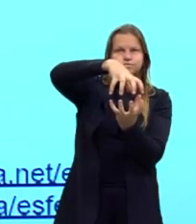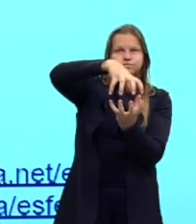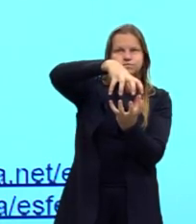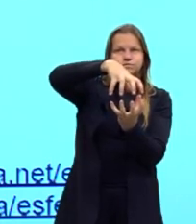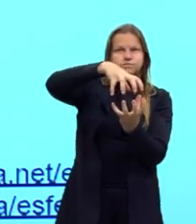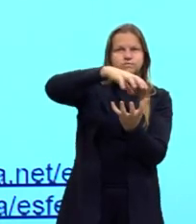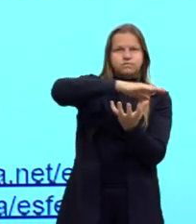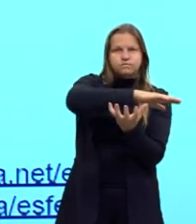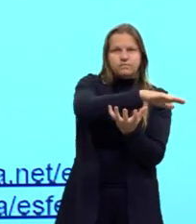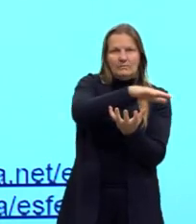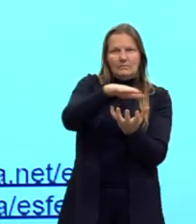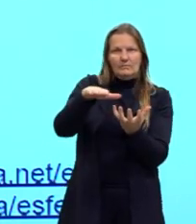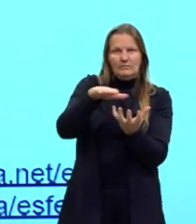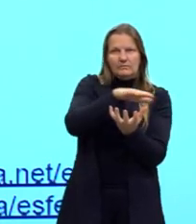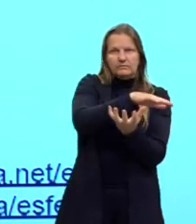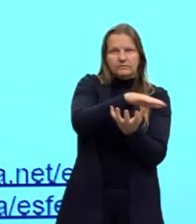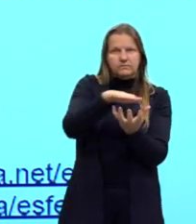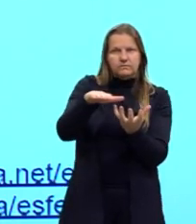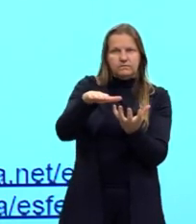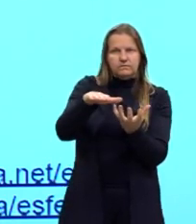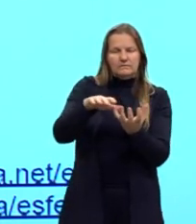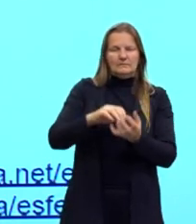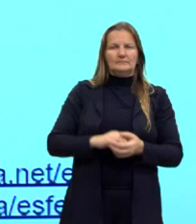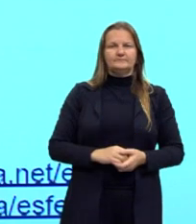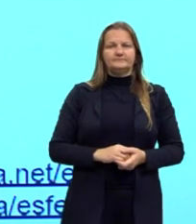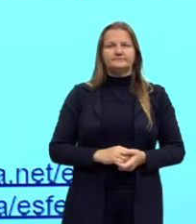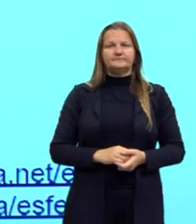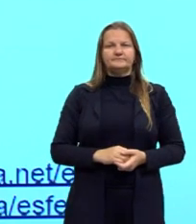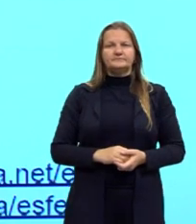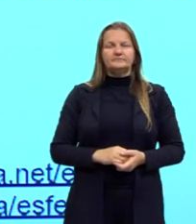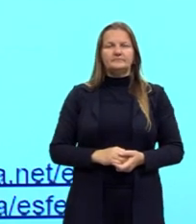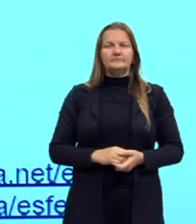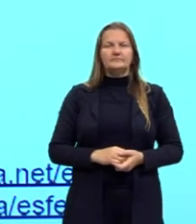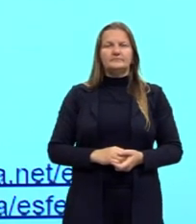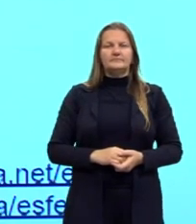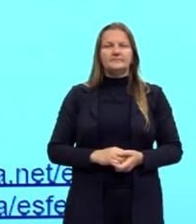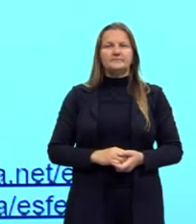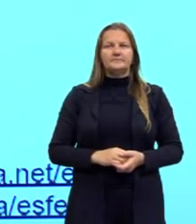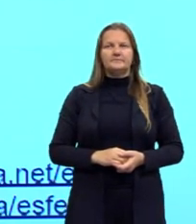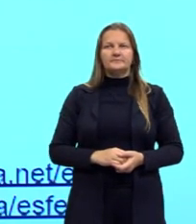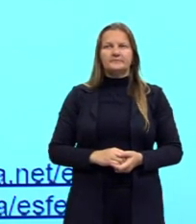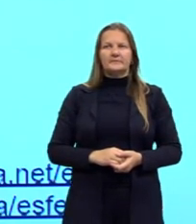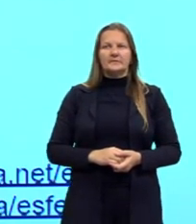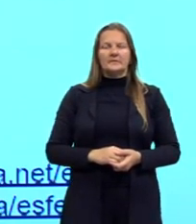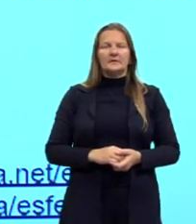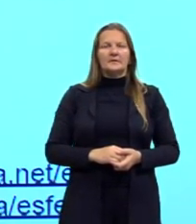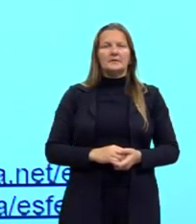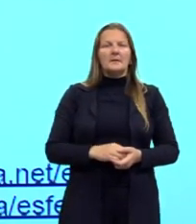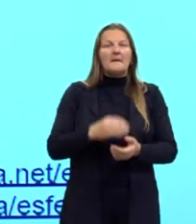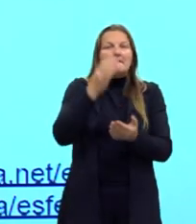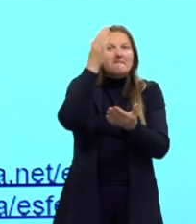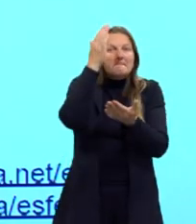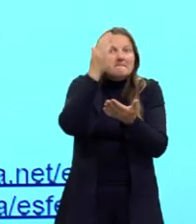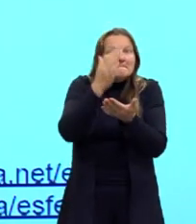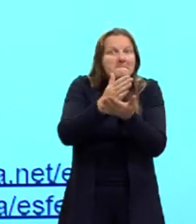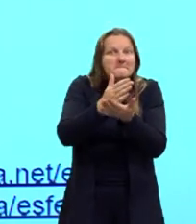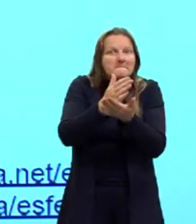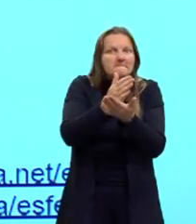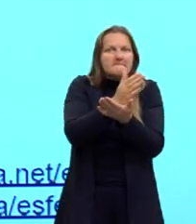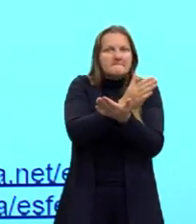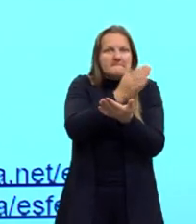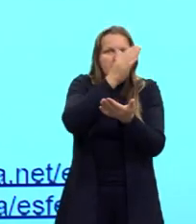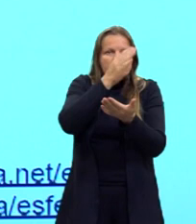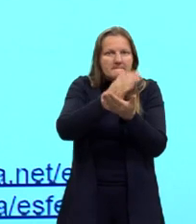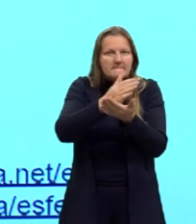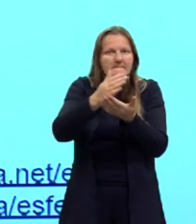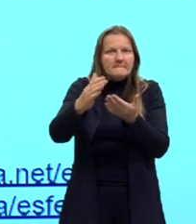corte que nós conseguimos fazer. Esse corte, né, separaria exatamente ao meio a nossa esfera, formando